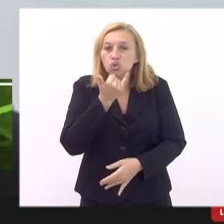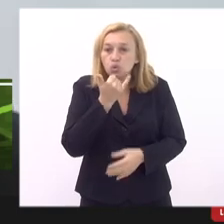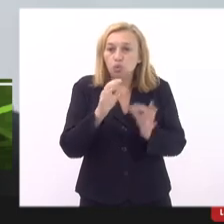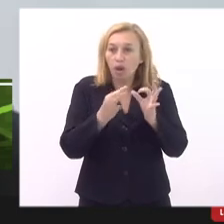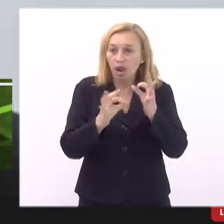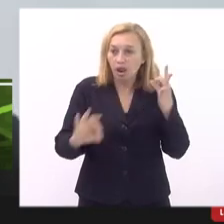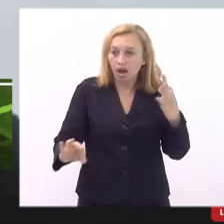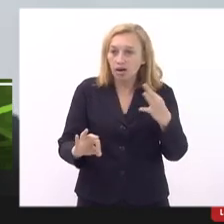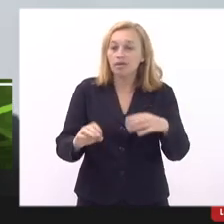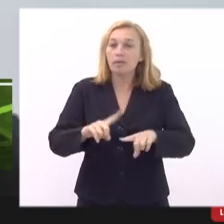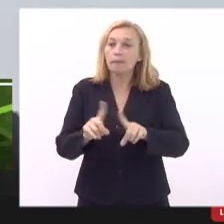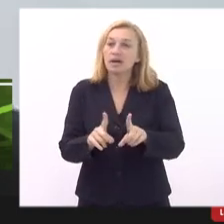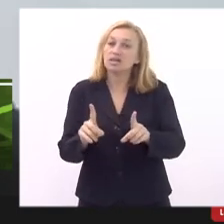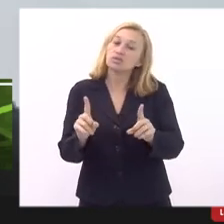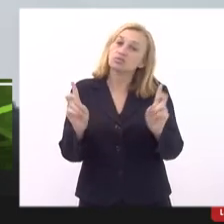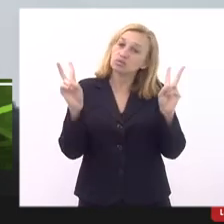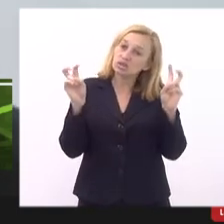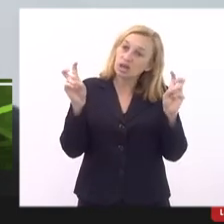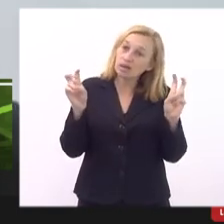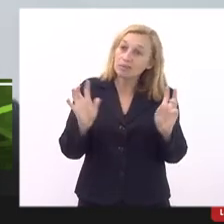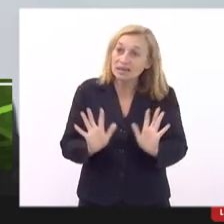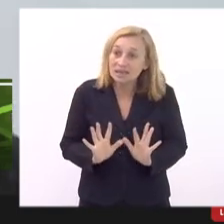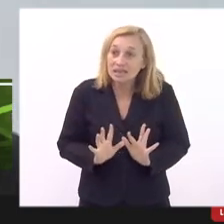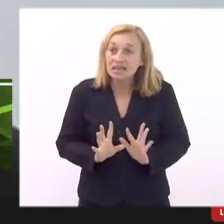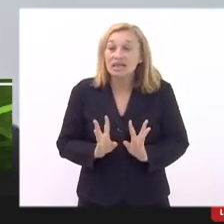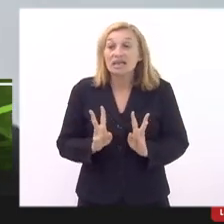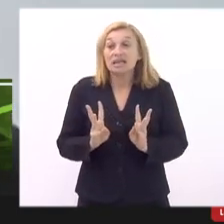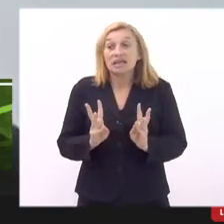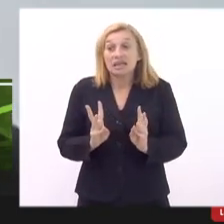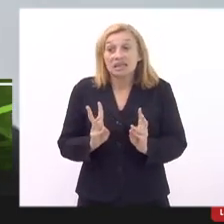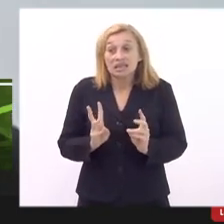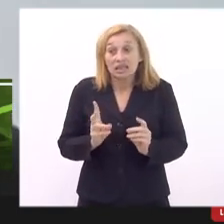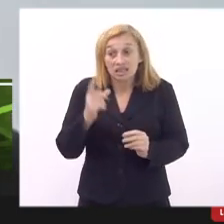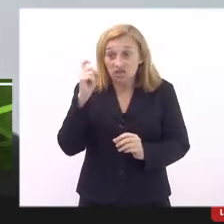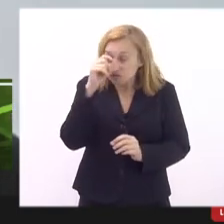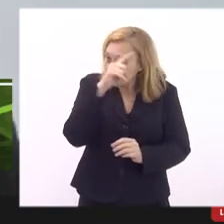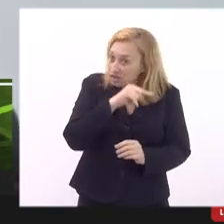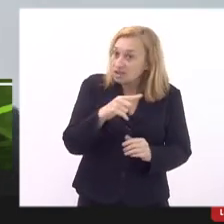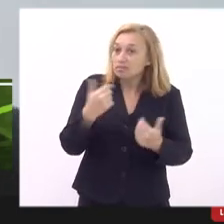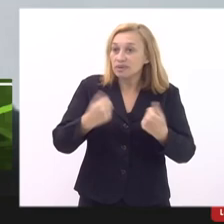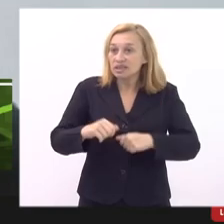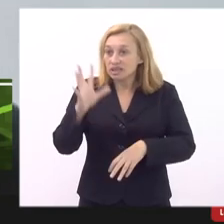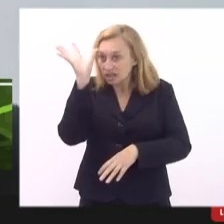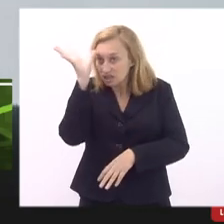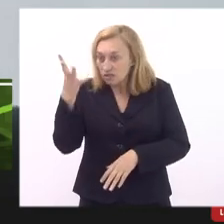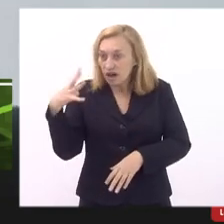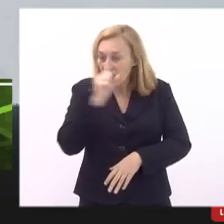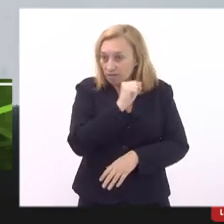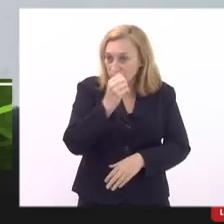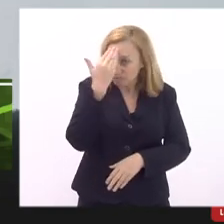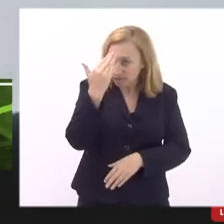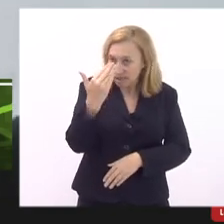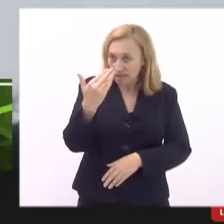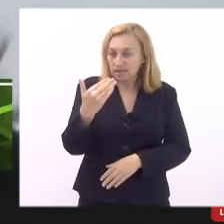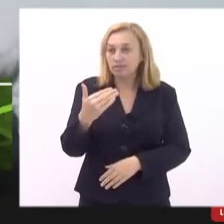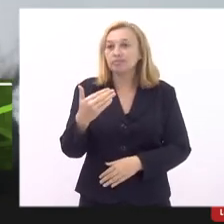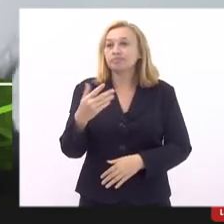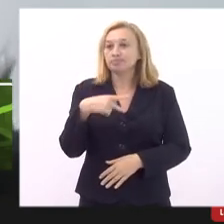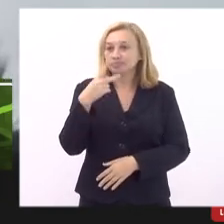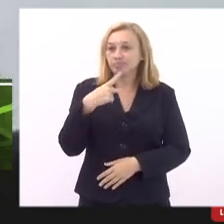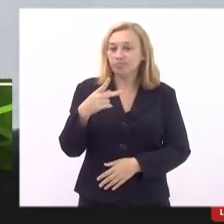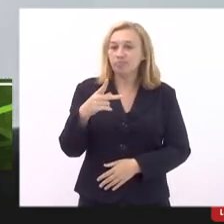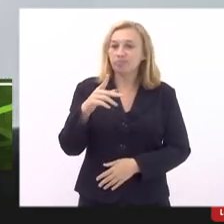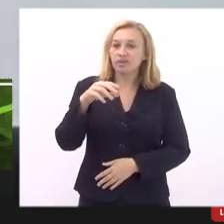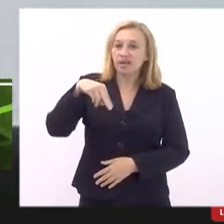tema realmente é bem delicado e a gente está precisando que isso se resolva muito urgentemente. Obrigada pela palavra,